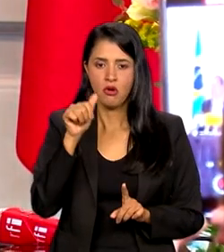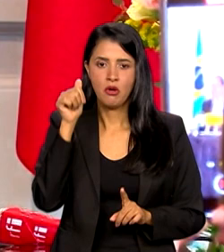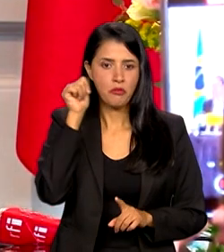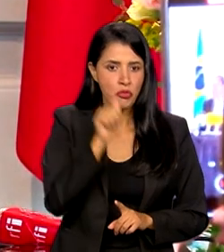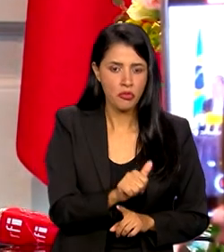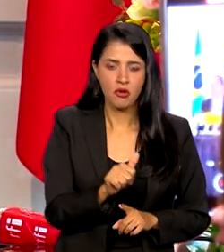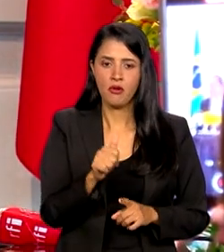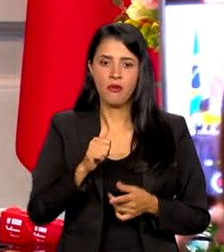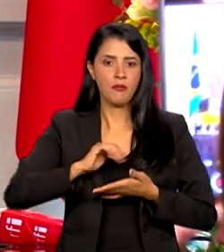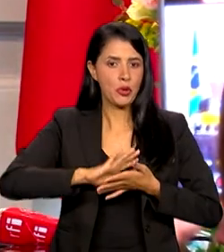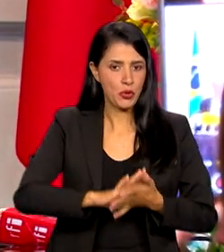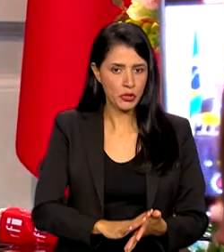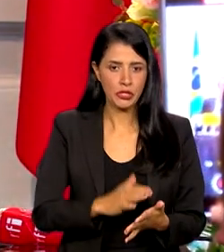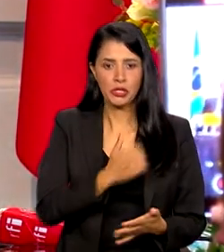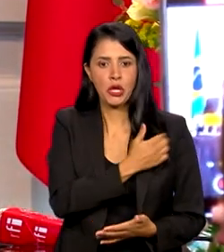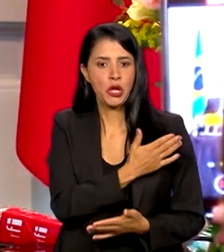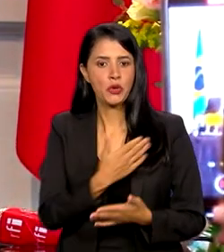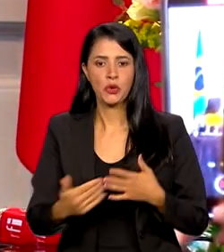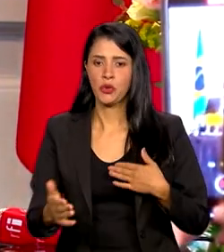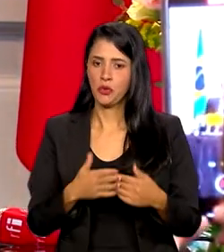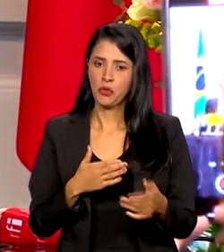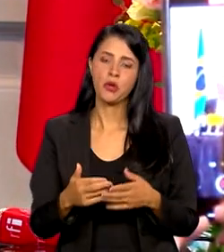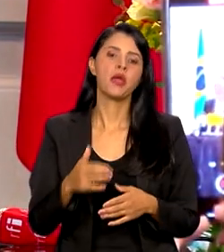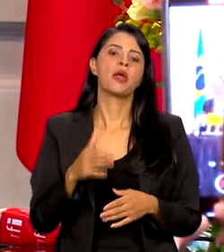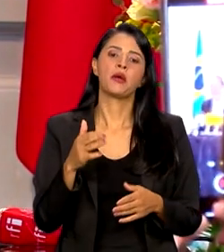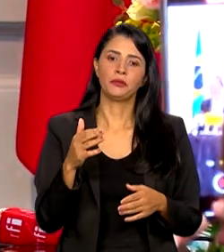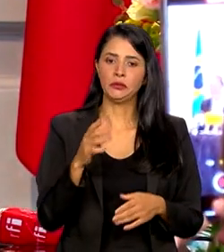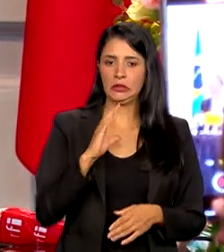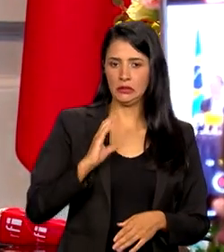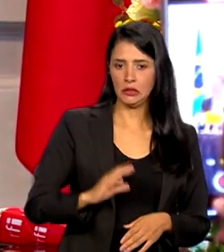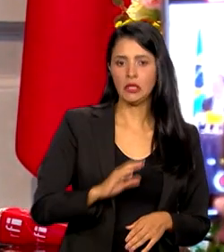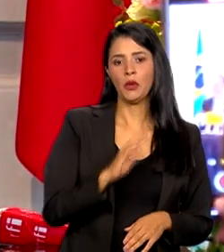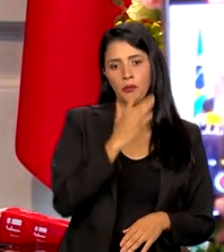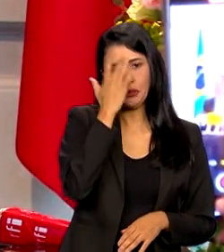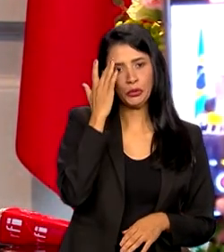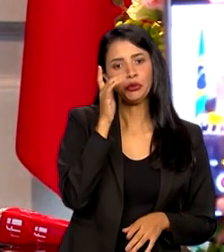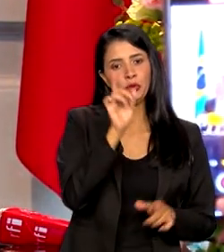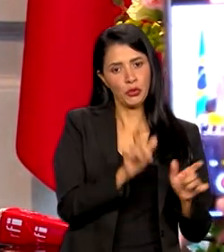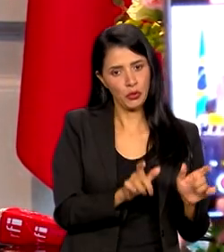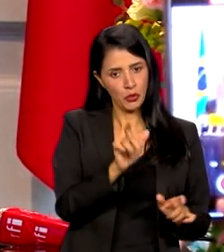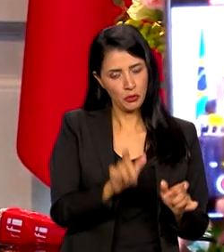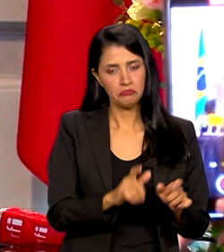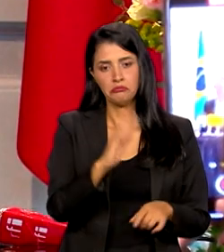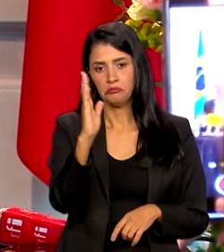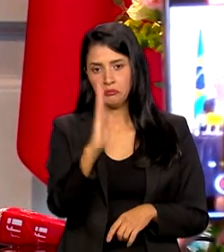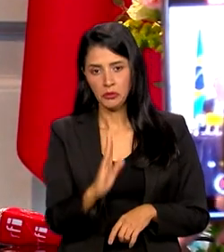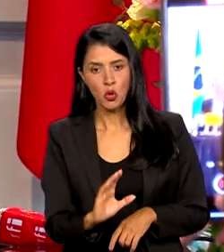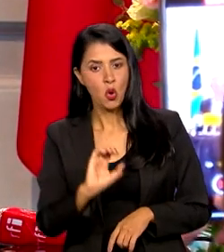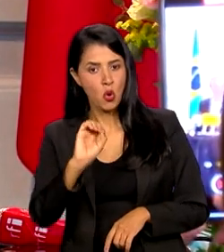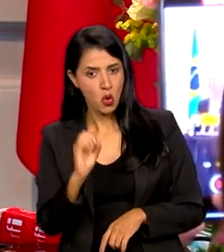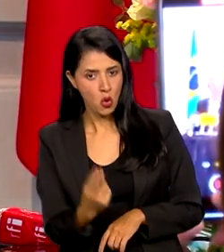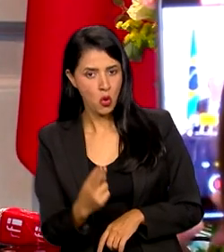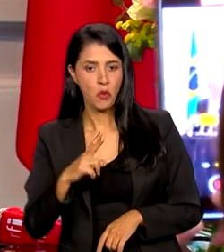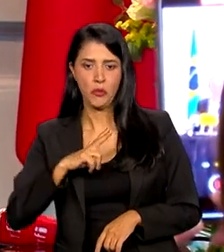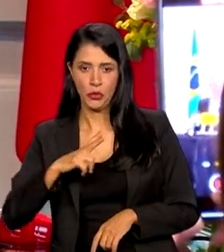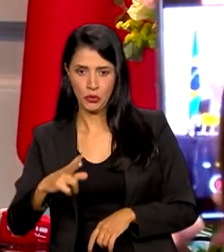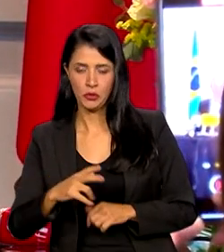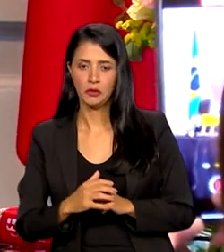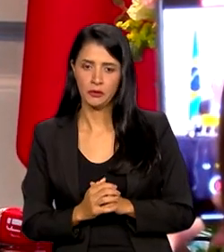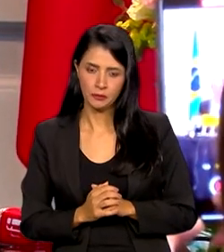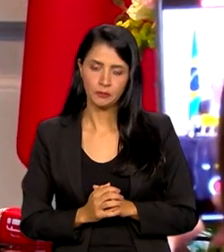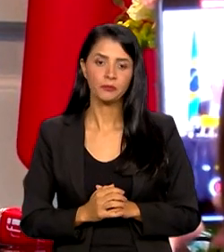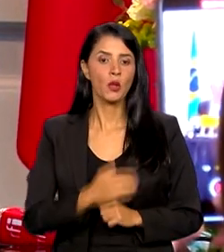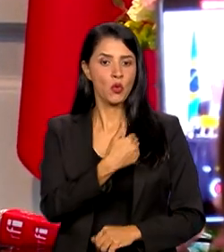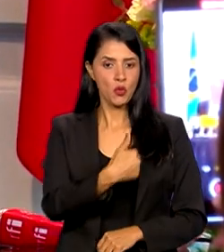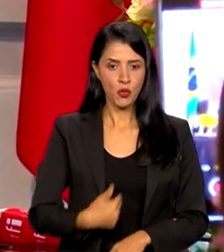qualquer cidadão brasileiro ou português. E, portanto, o governo do presidente Lula